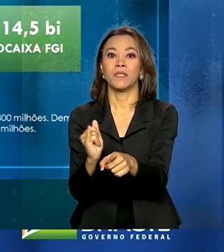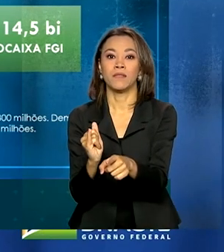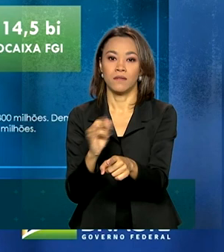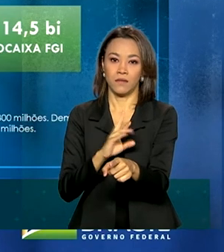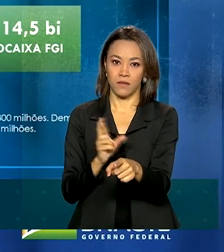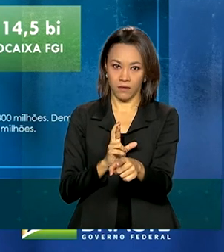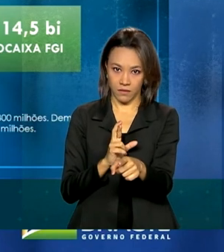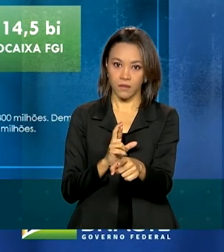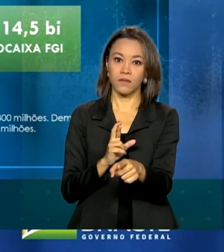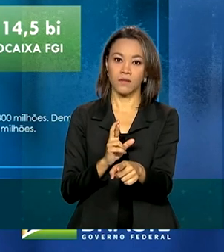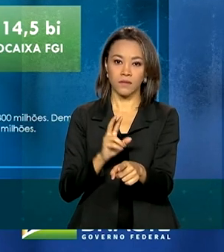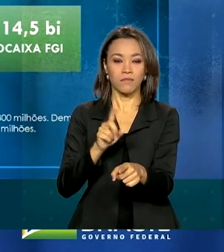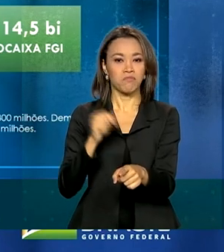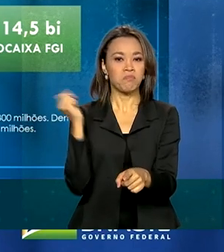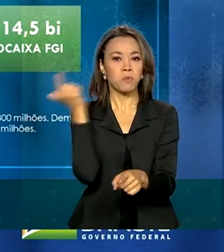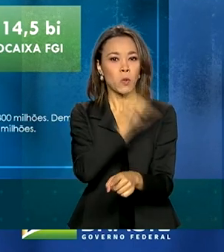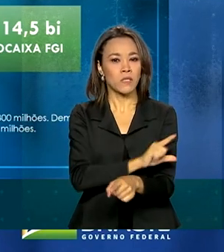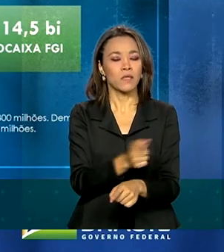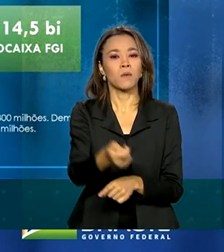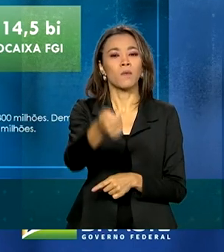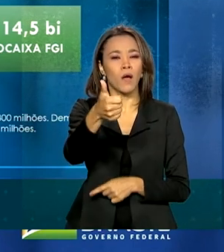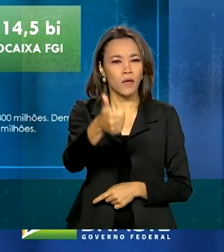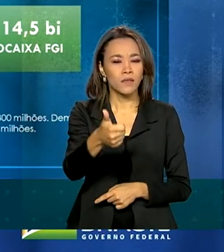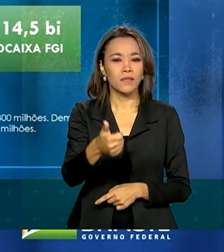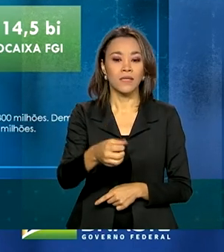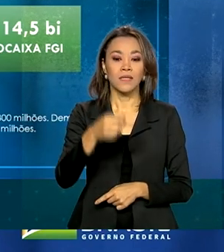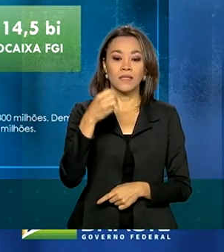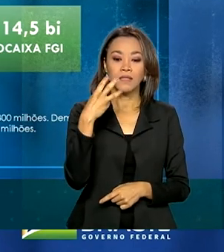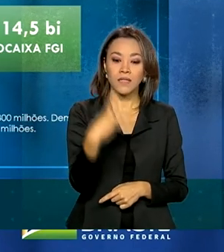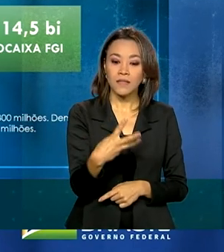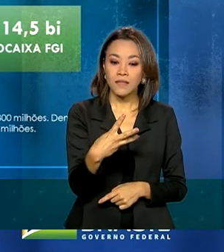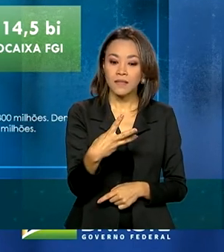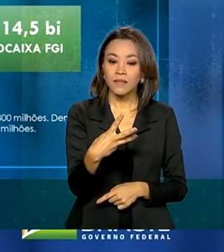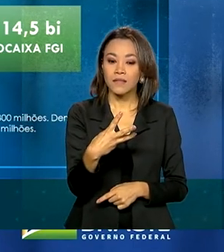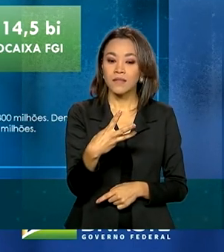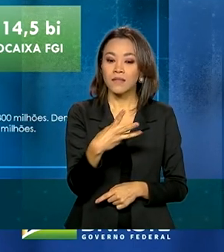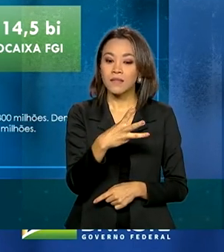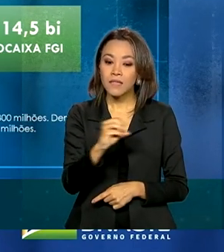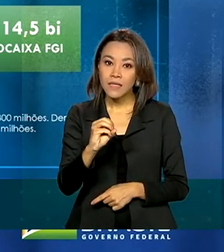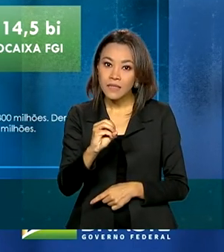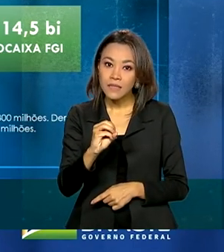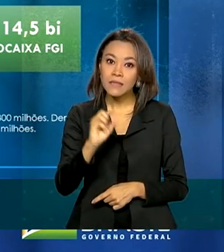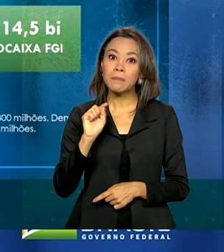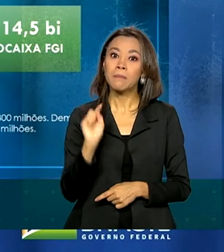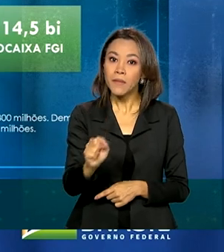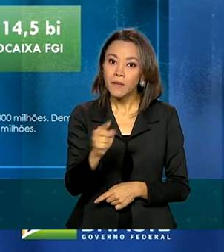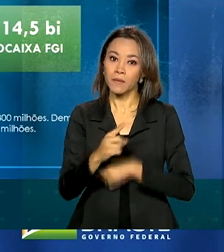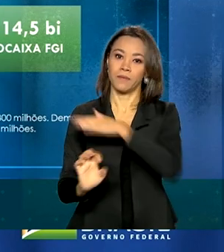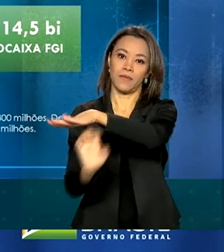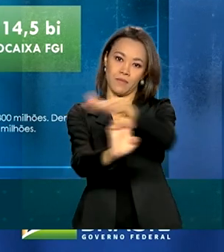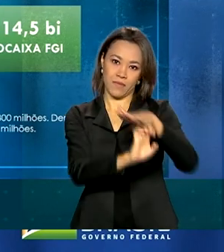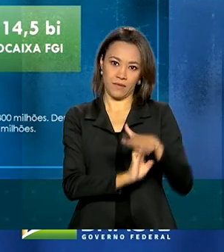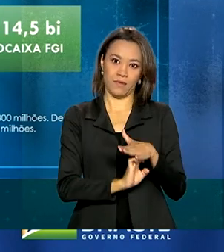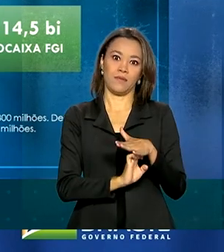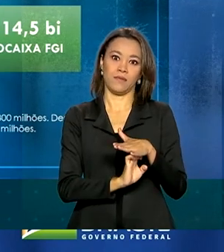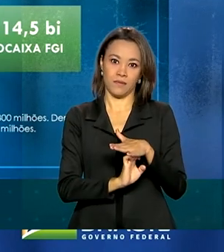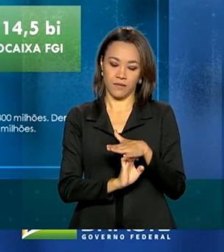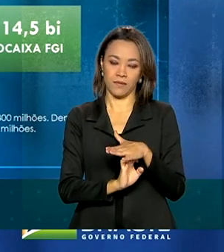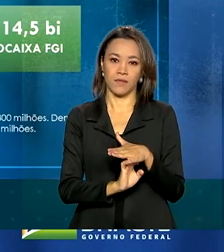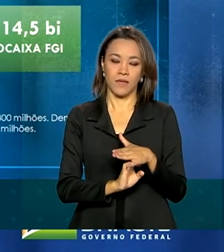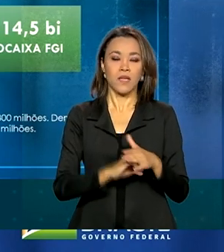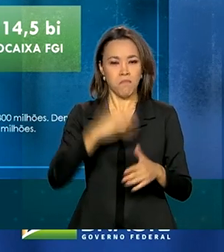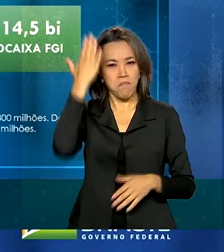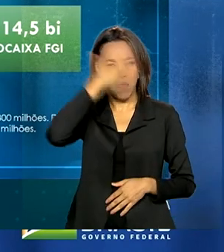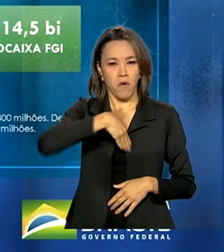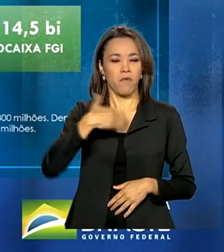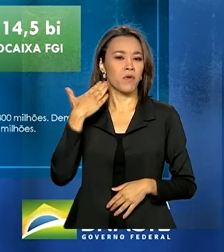alcançam quase 300 mil empresas, o que demonstra que a